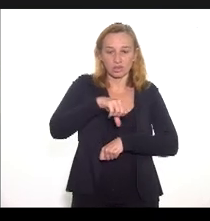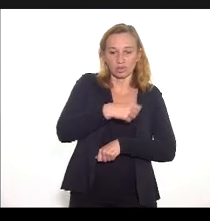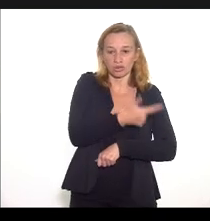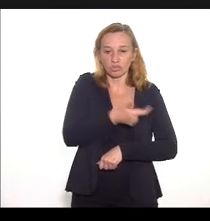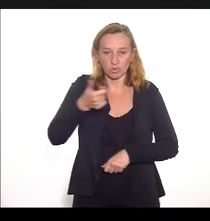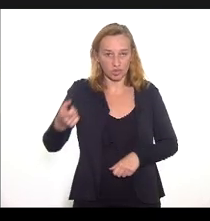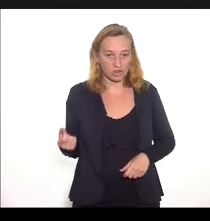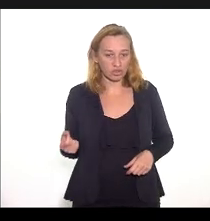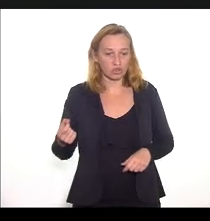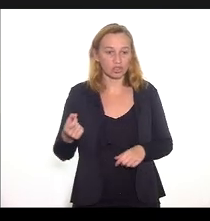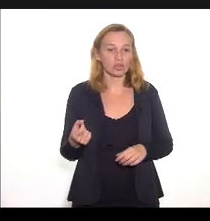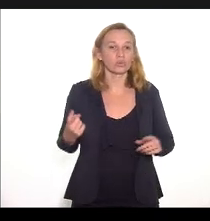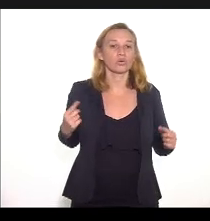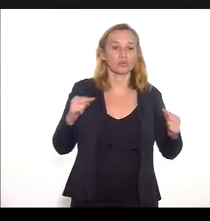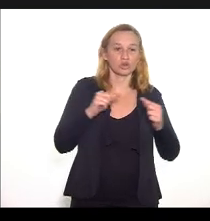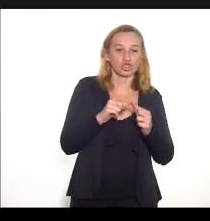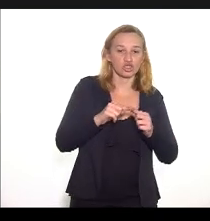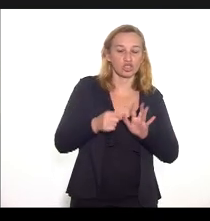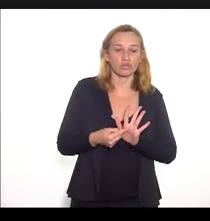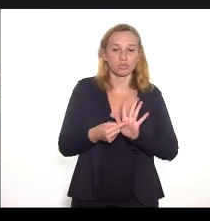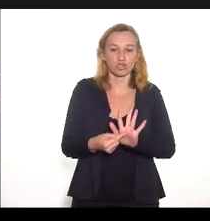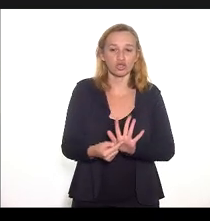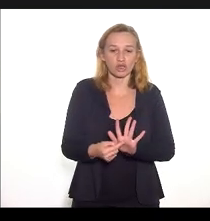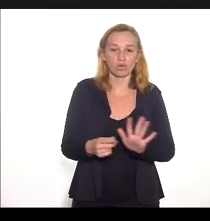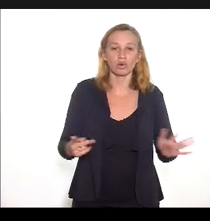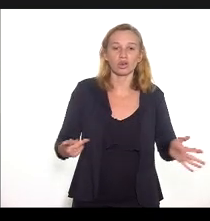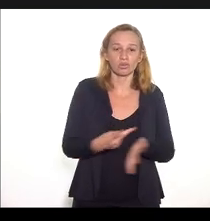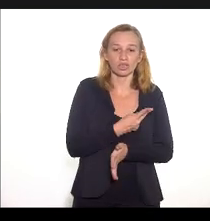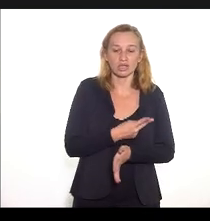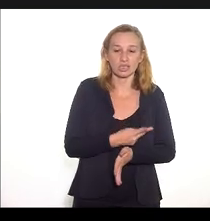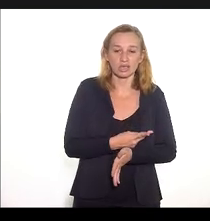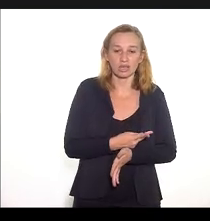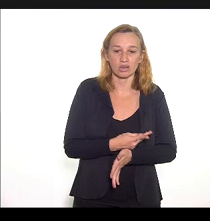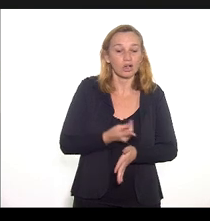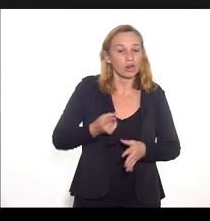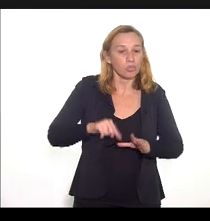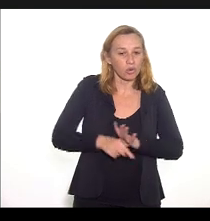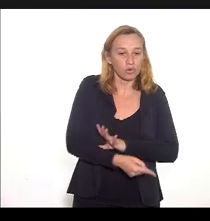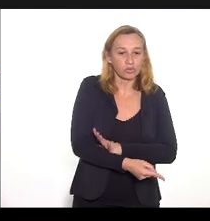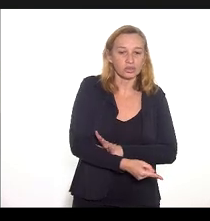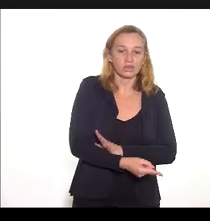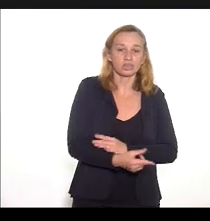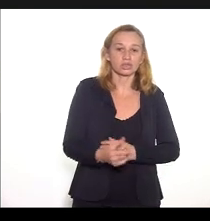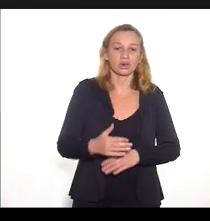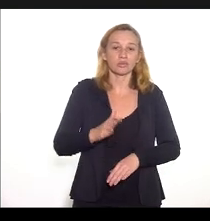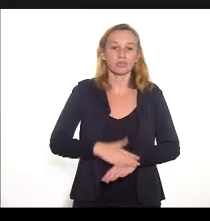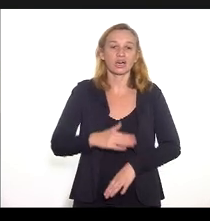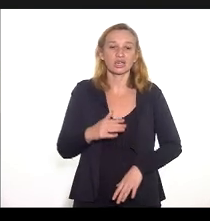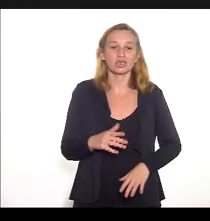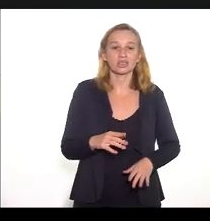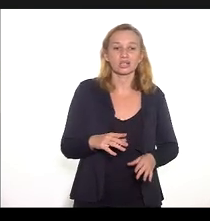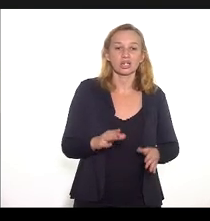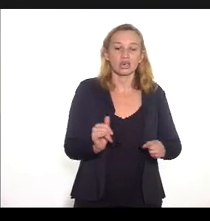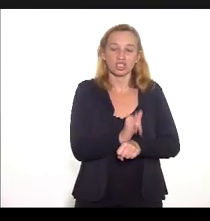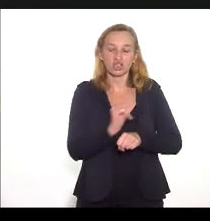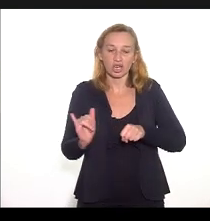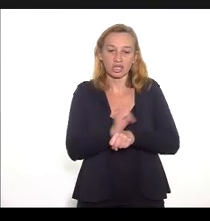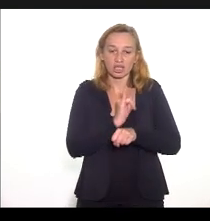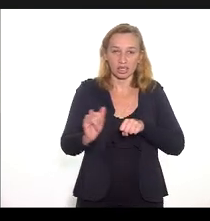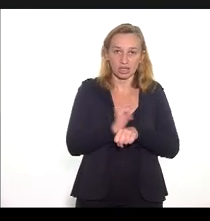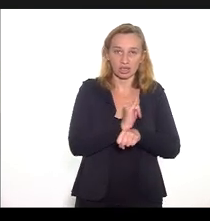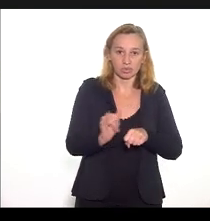2020, com o objetivo de esclarecer os fatos ocorridos de modo a fundamentar as demais medidas que venham a ser